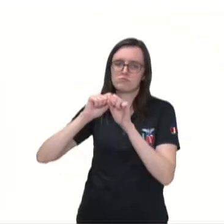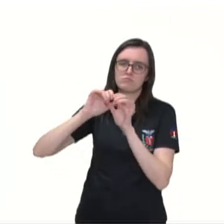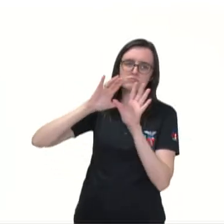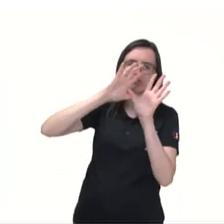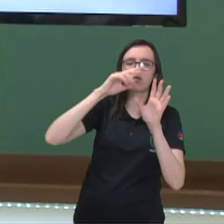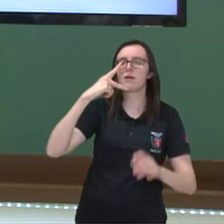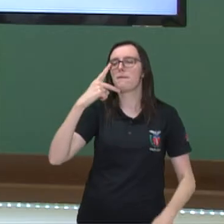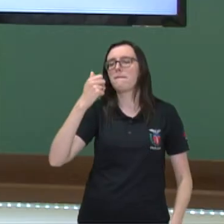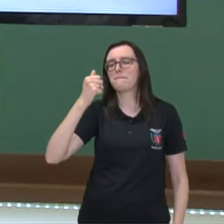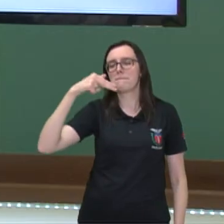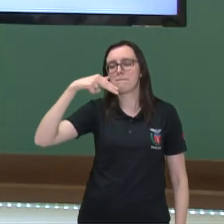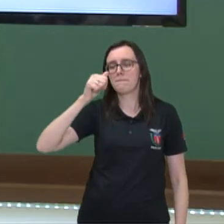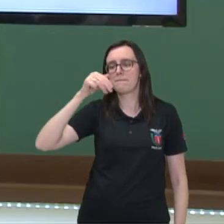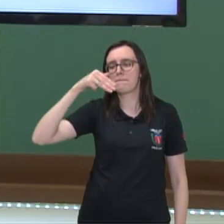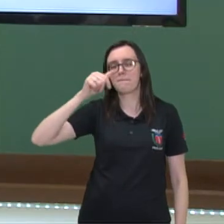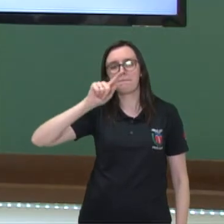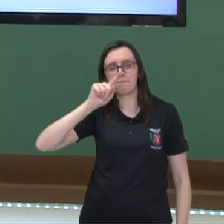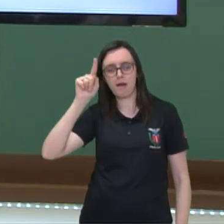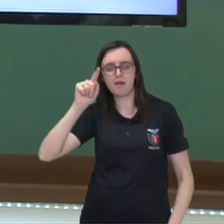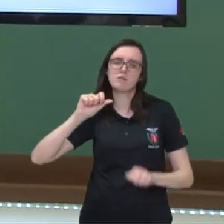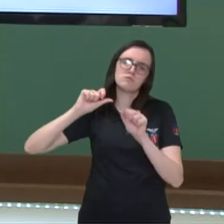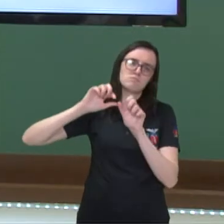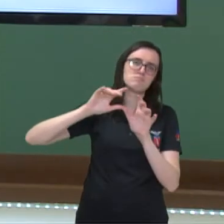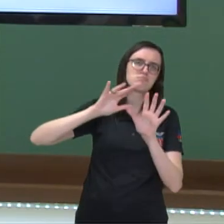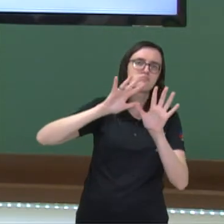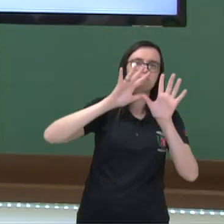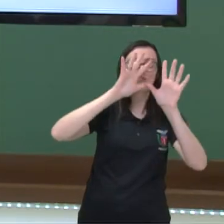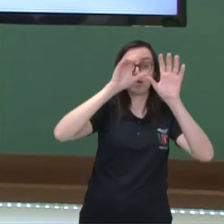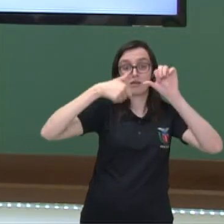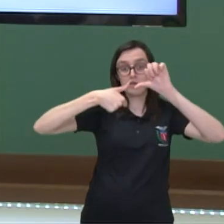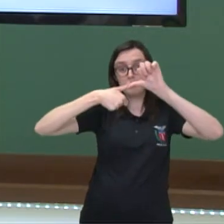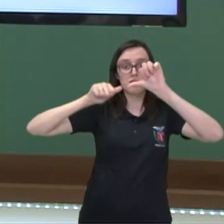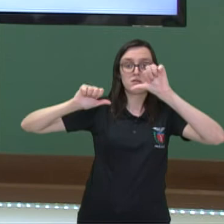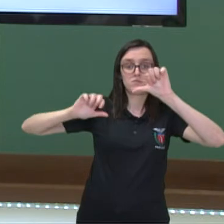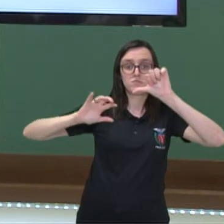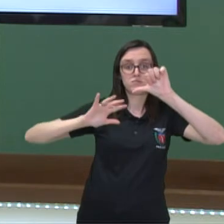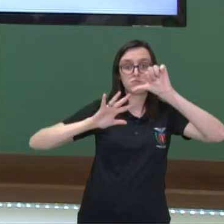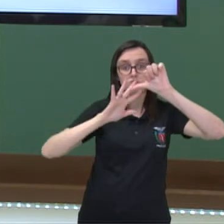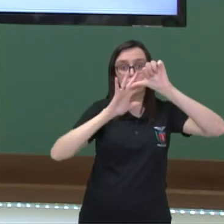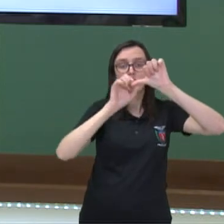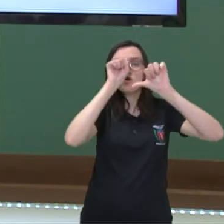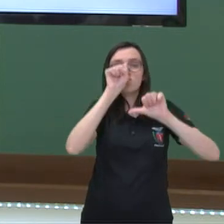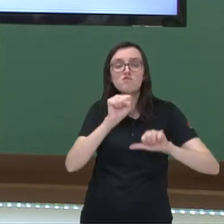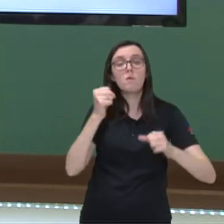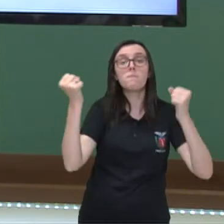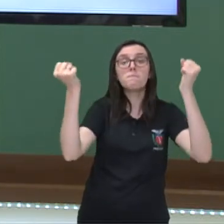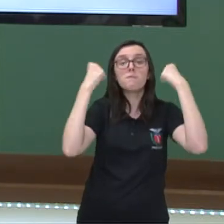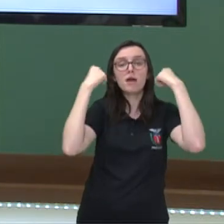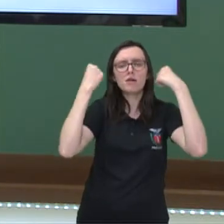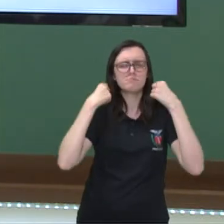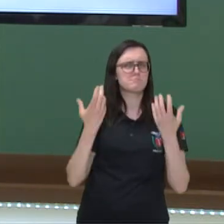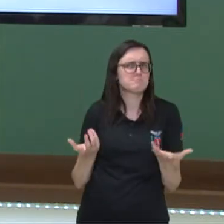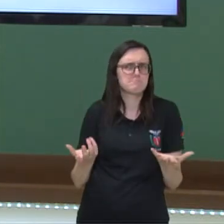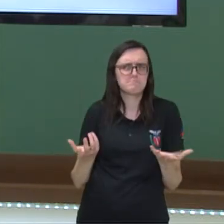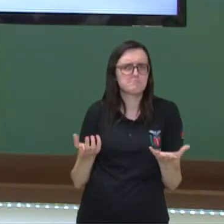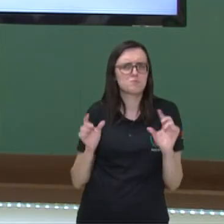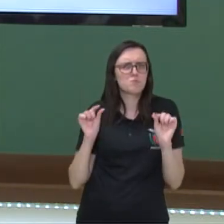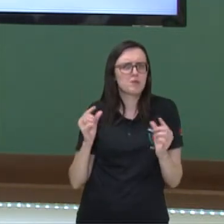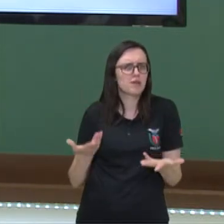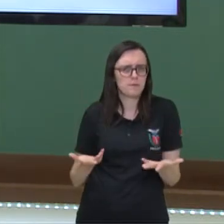Panamá, passou por outras partes da América Central e chegou ao sul do México. Ou seja, pessoal,